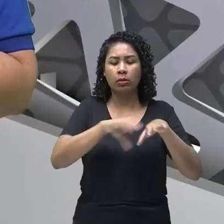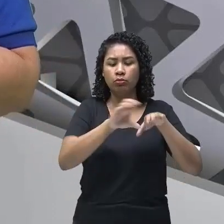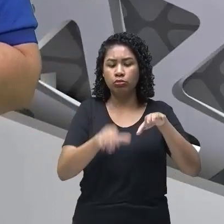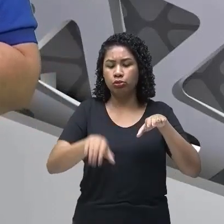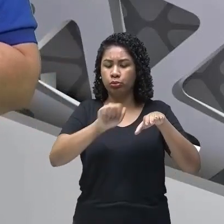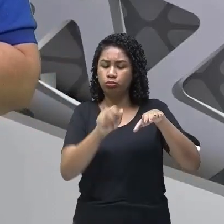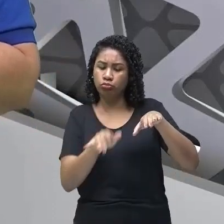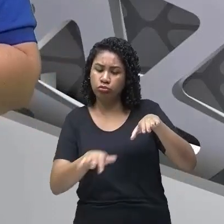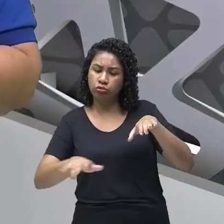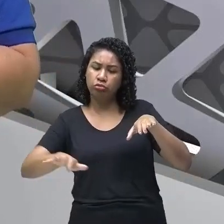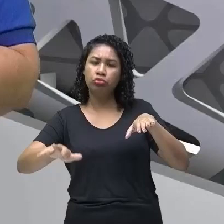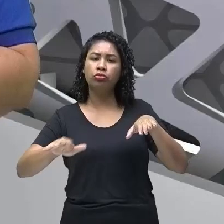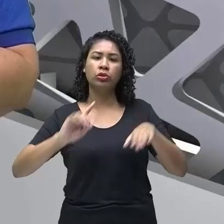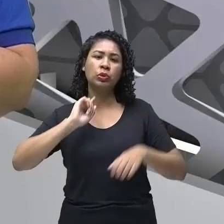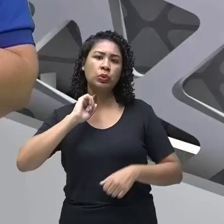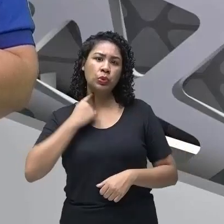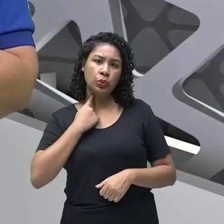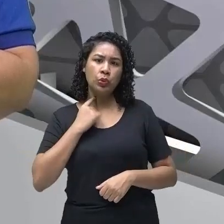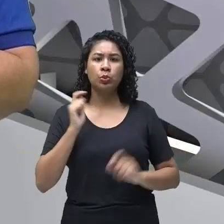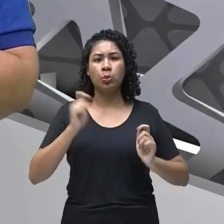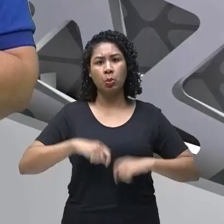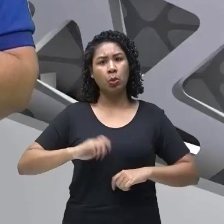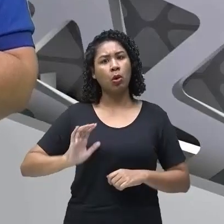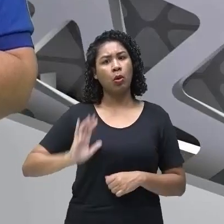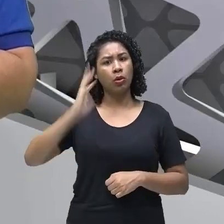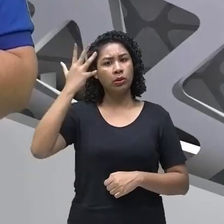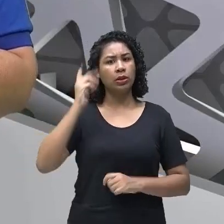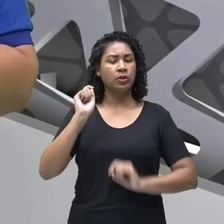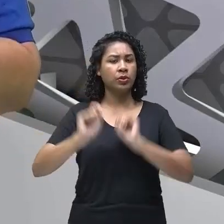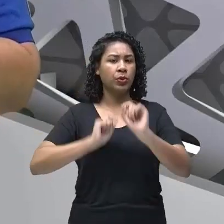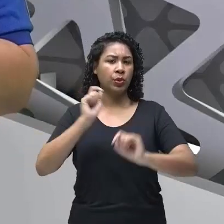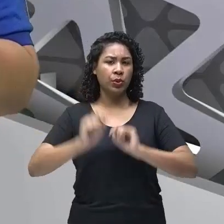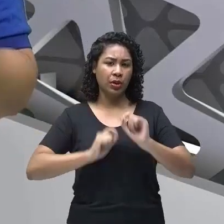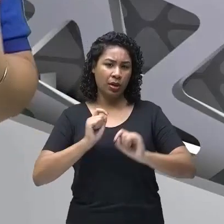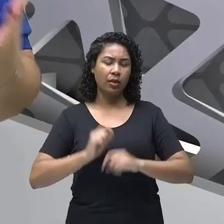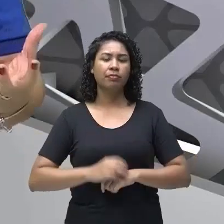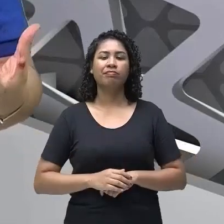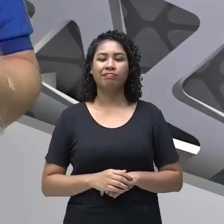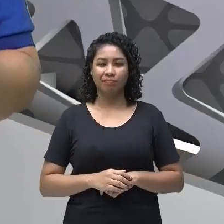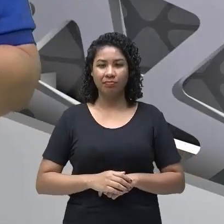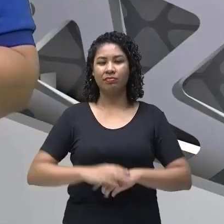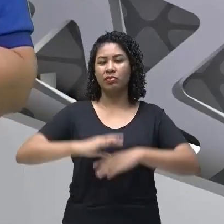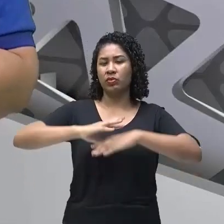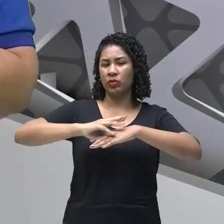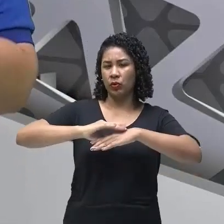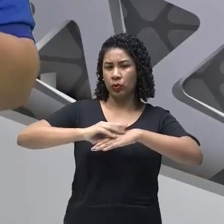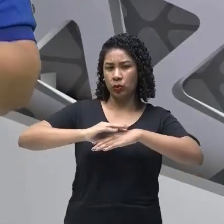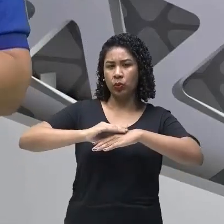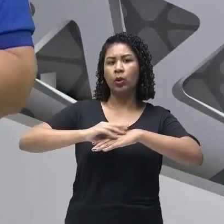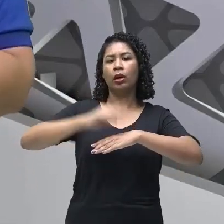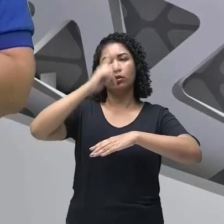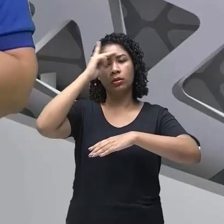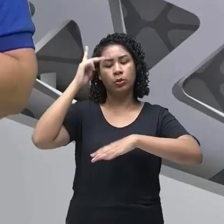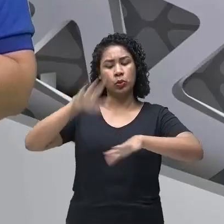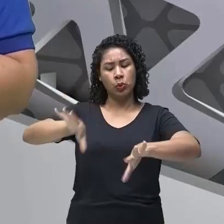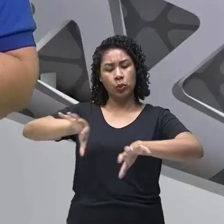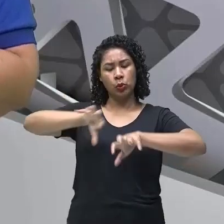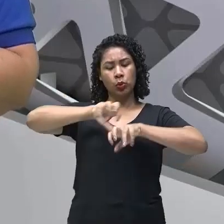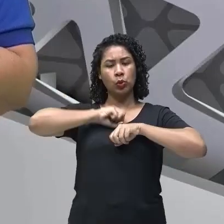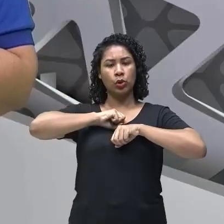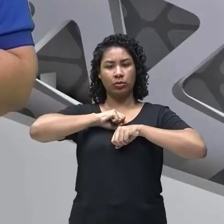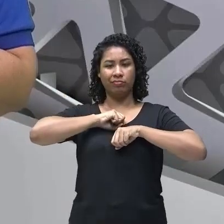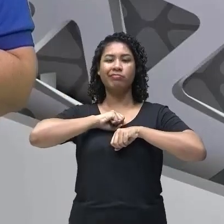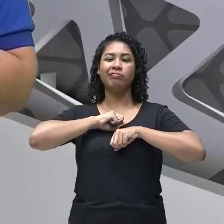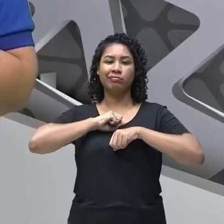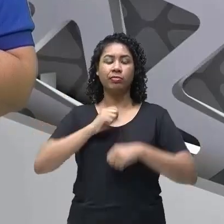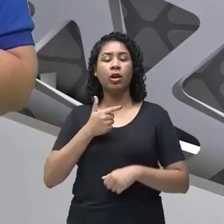recebe pode estar infectando, pode infectar essas pessoas que utilizam essa água.